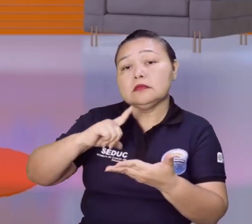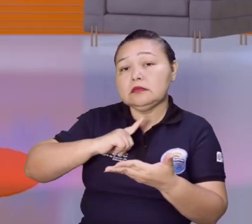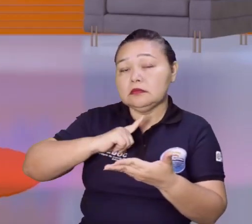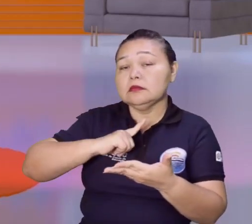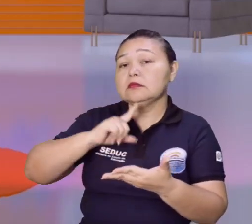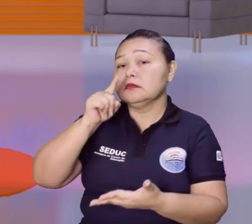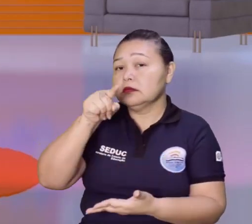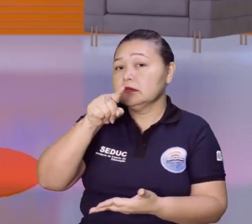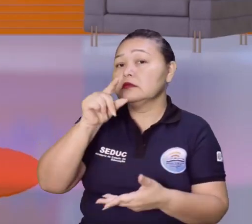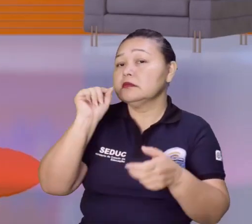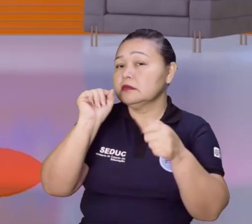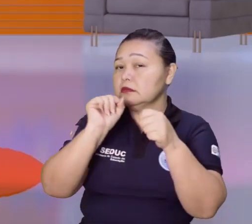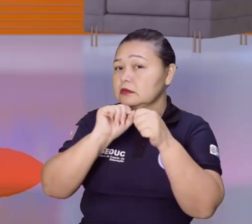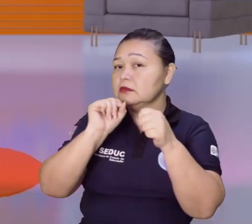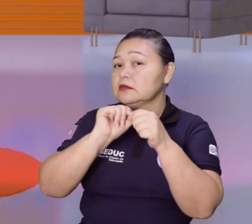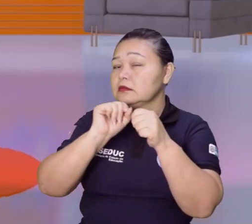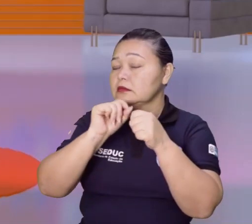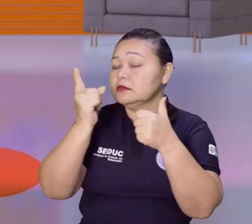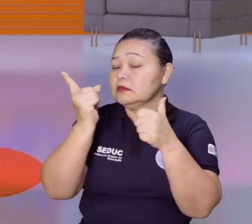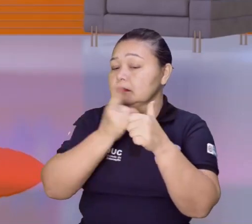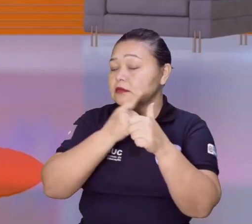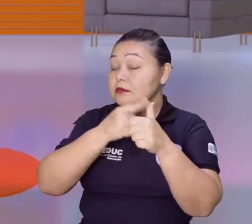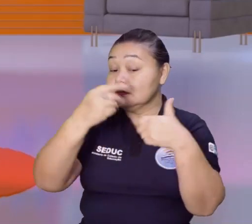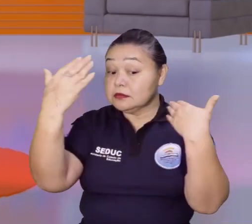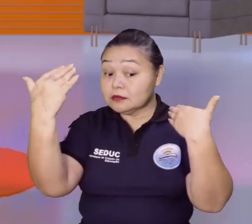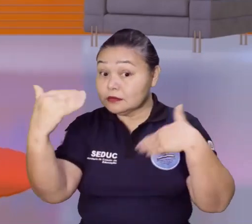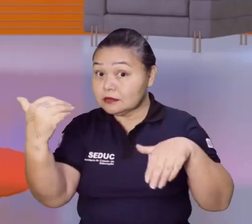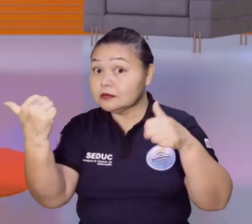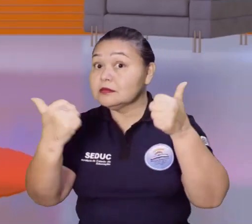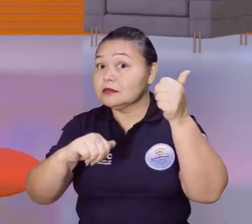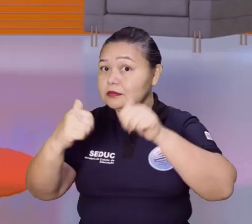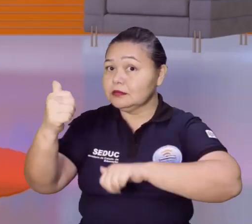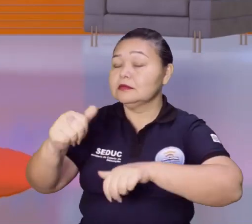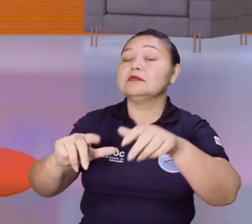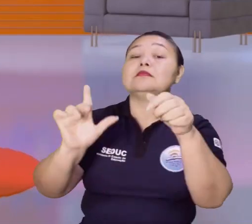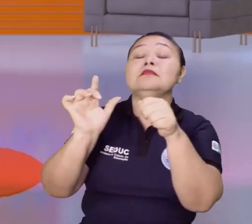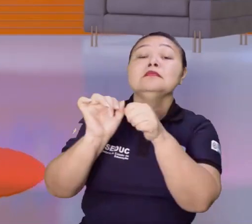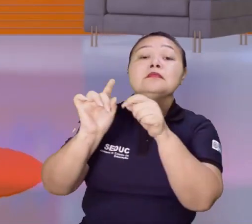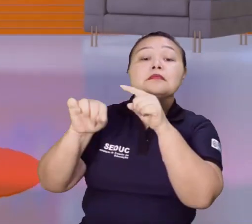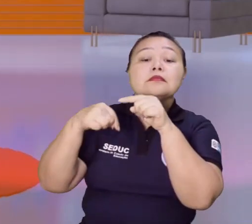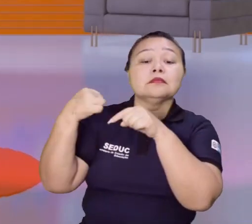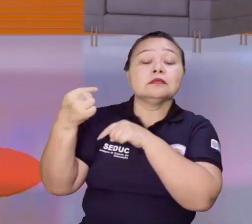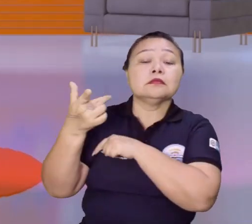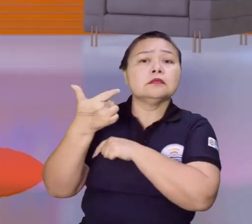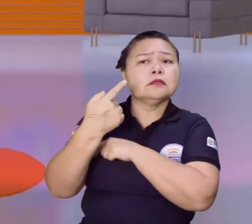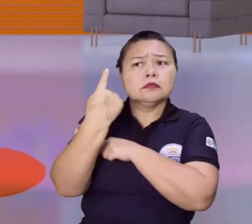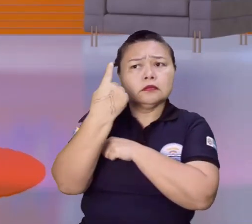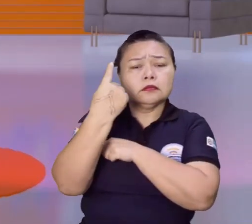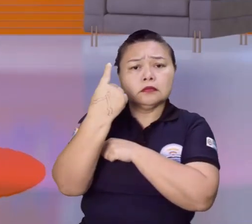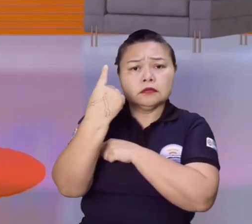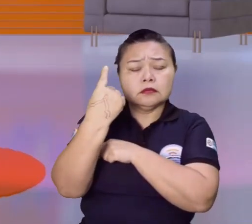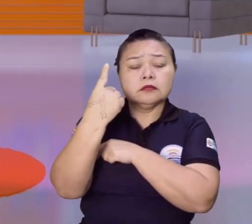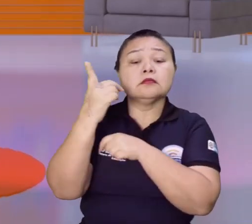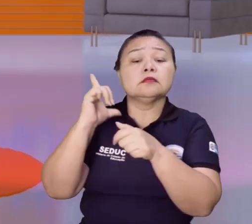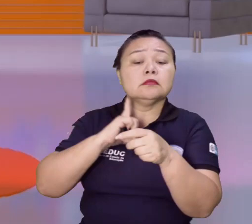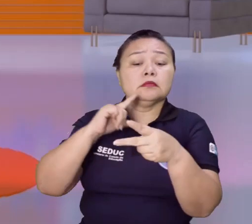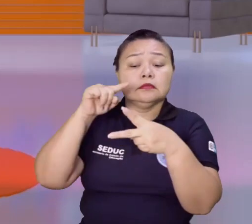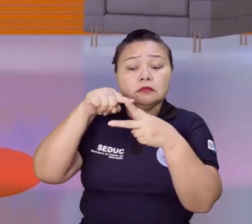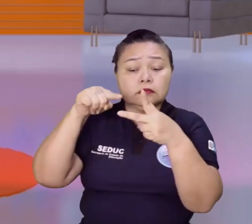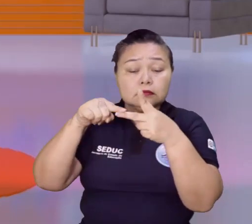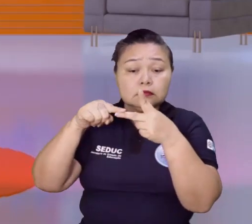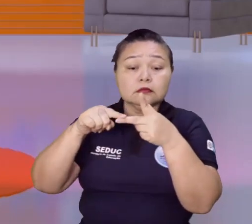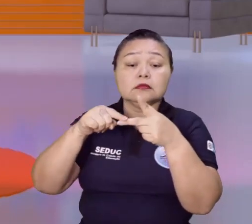terá que realizar já a nossa primeira provinha, né? E nós não temos só uma prova, temos duas, mas